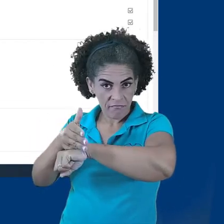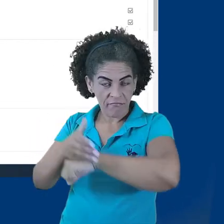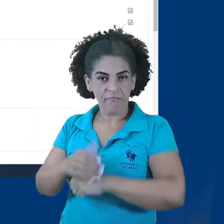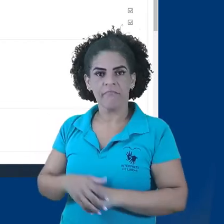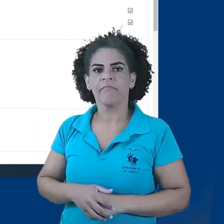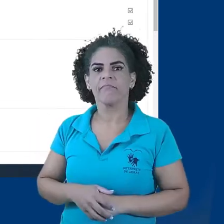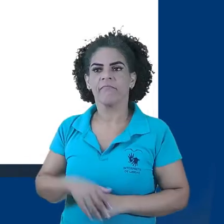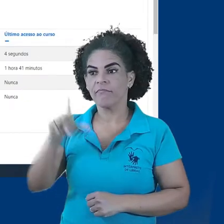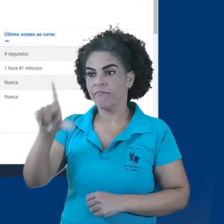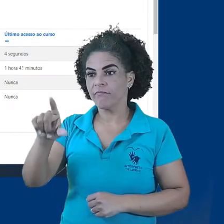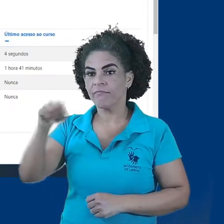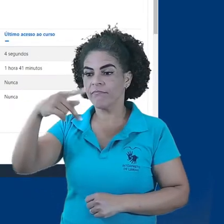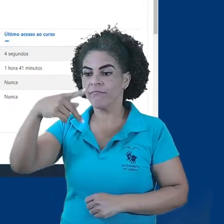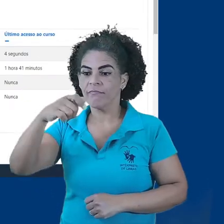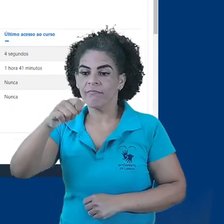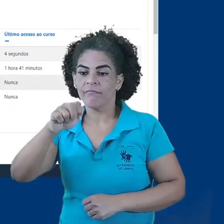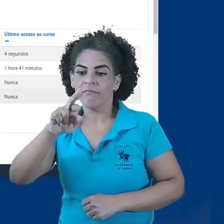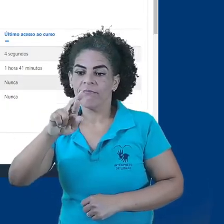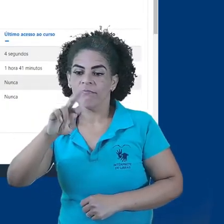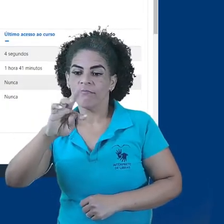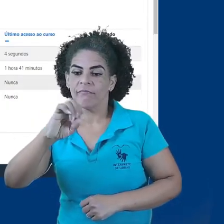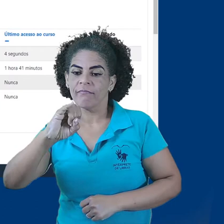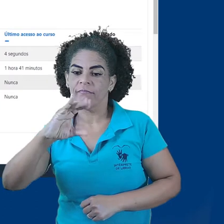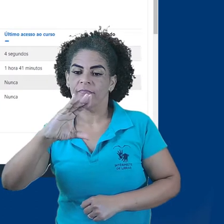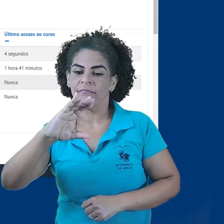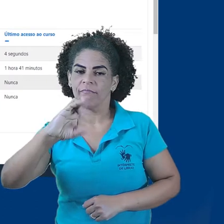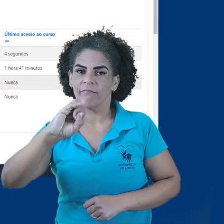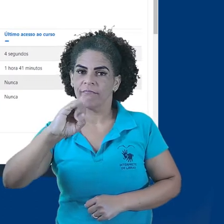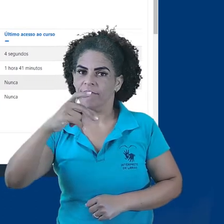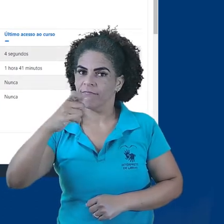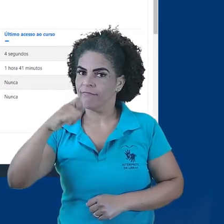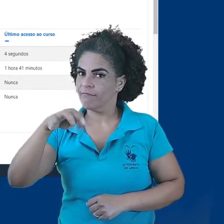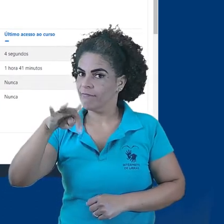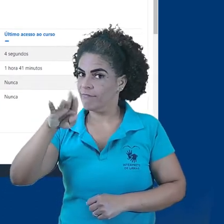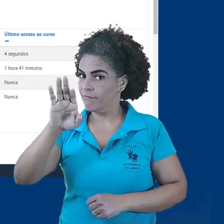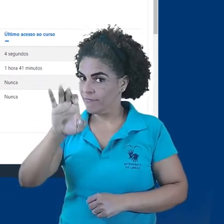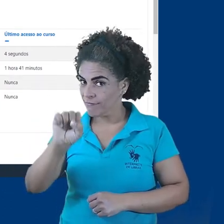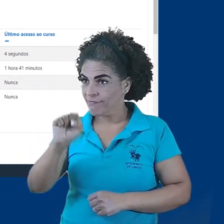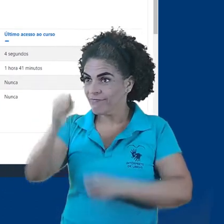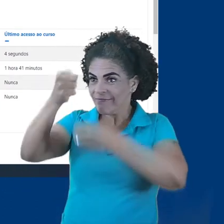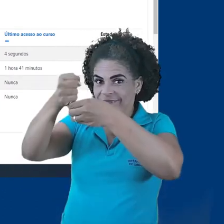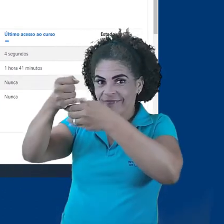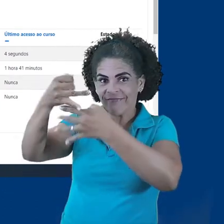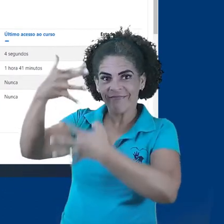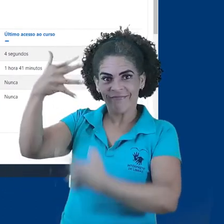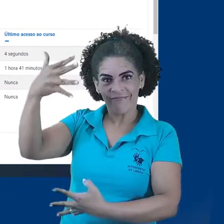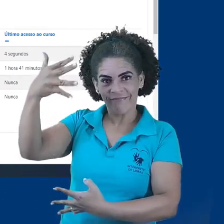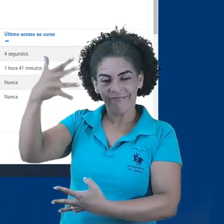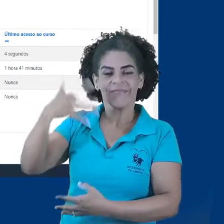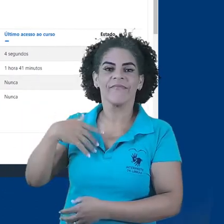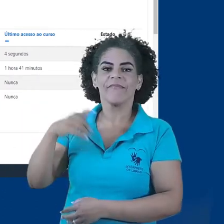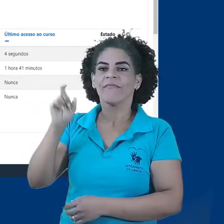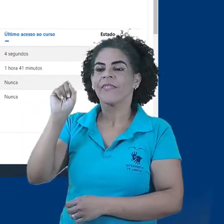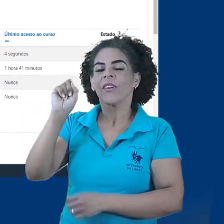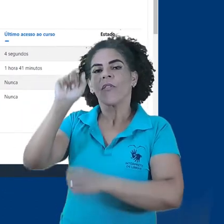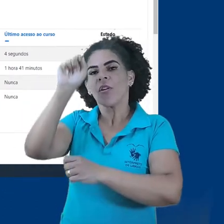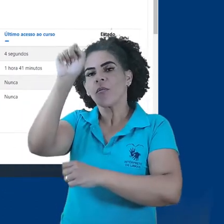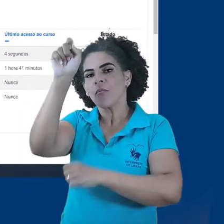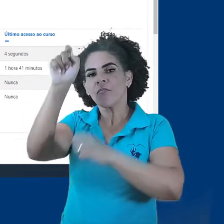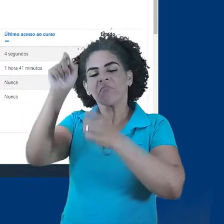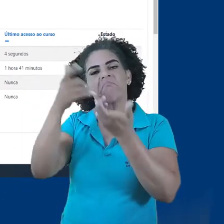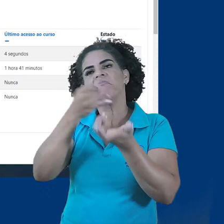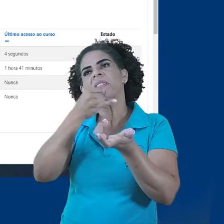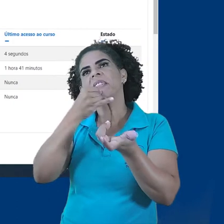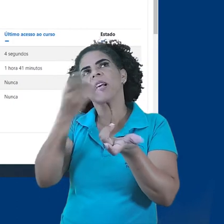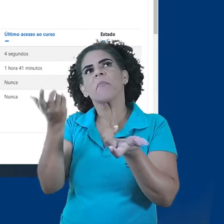Selecionar a seção de participantes. Aqui teremos acesso aos participantes. Vou aplicar um filtro.